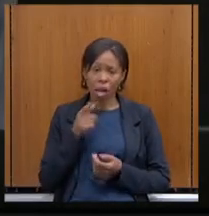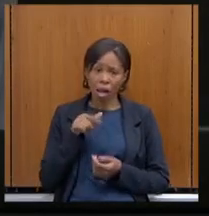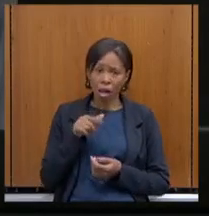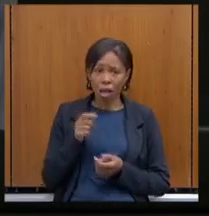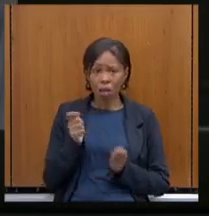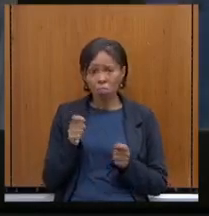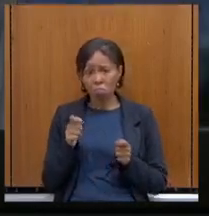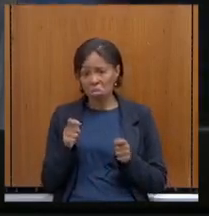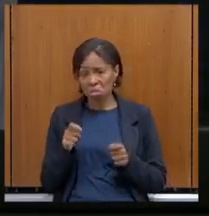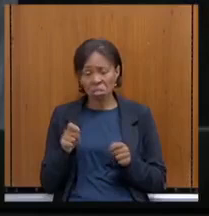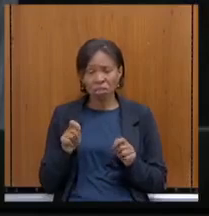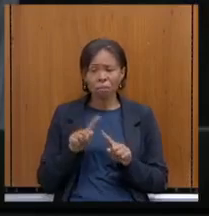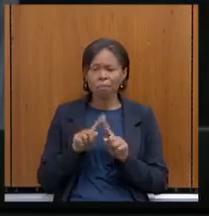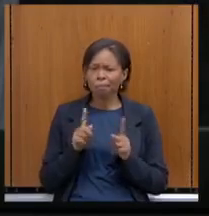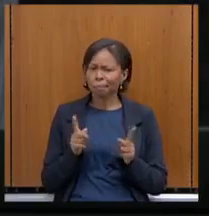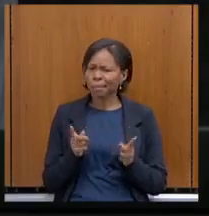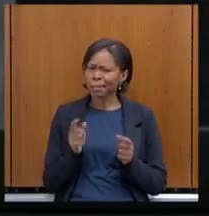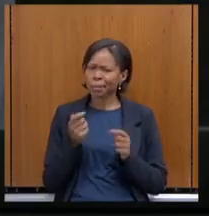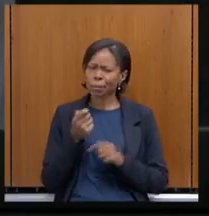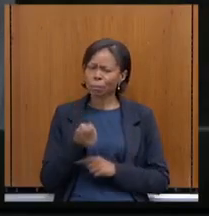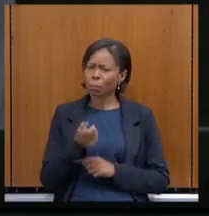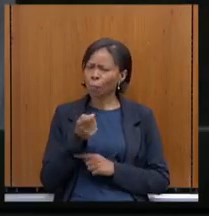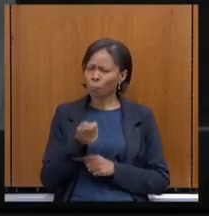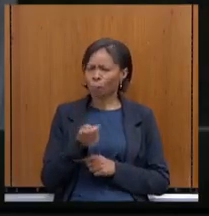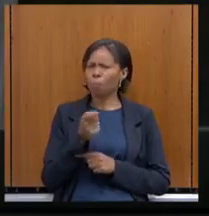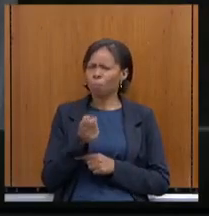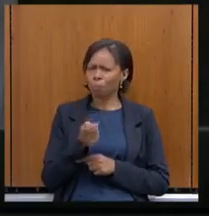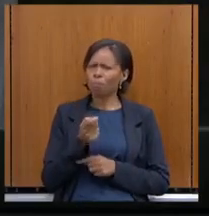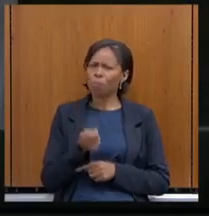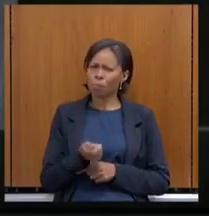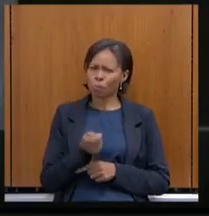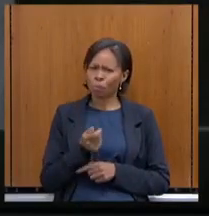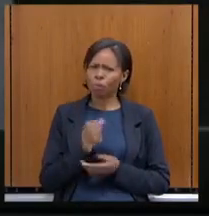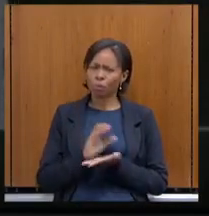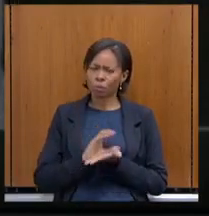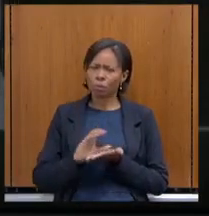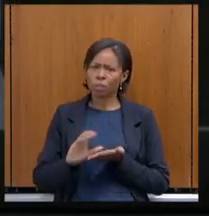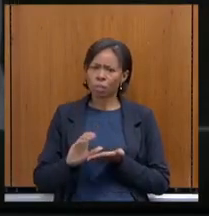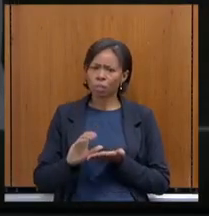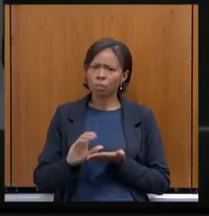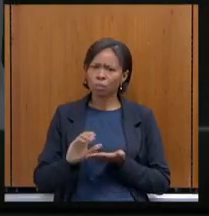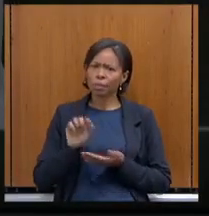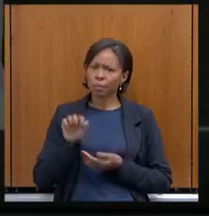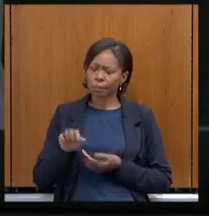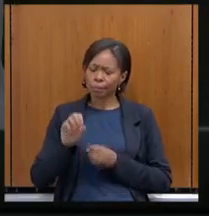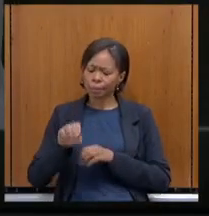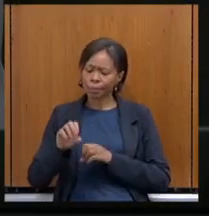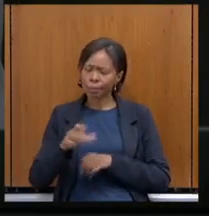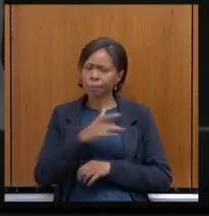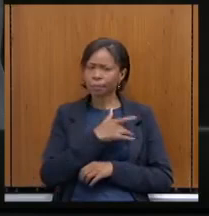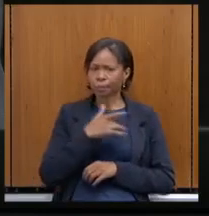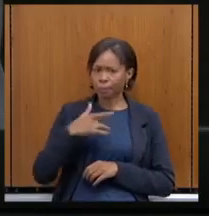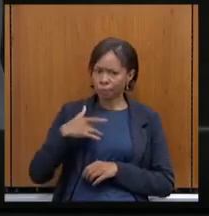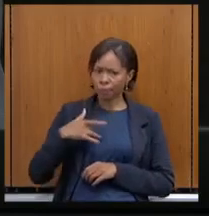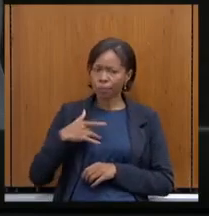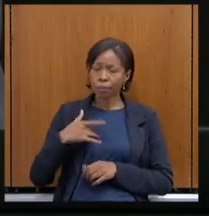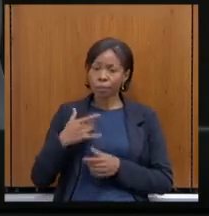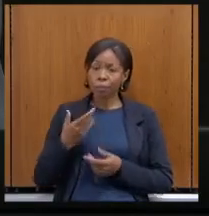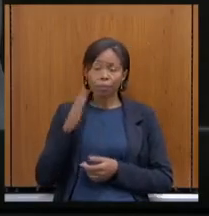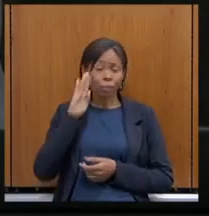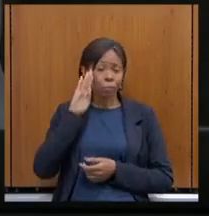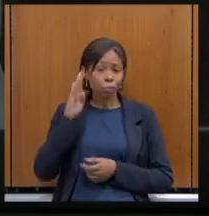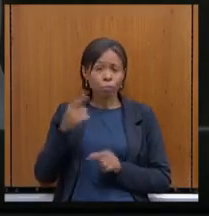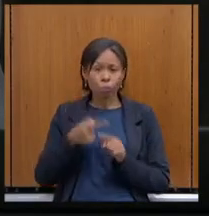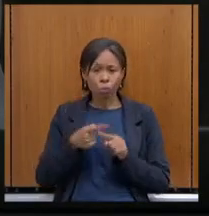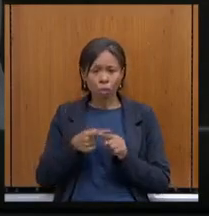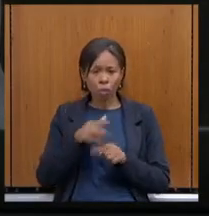tímido diante da grandeza da vida e da educação. Ainda mais, saúde em tempo de